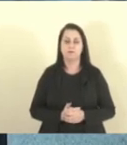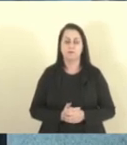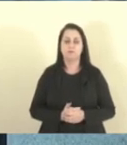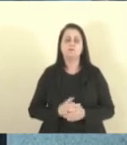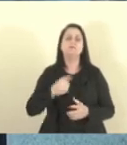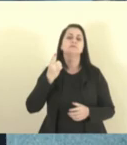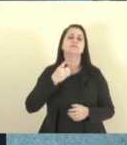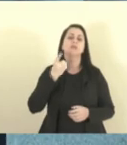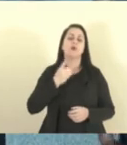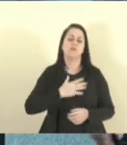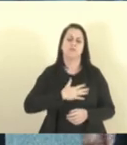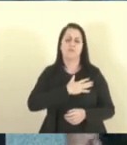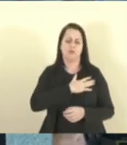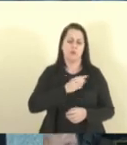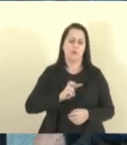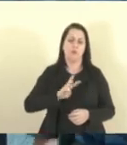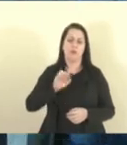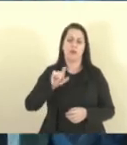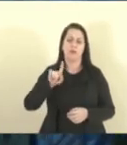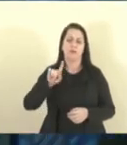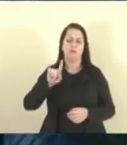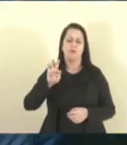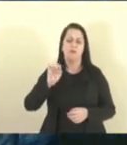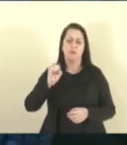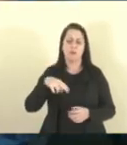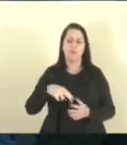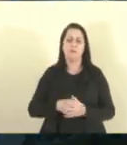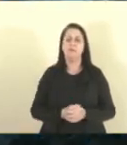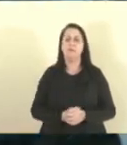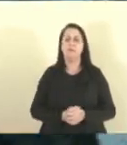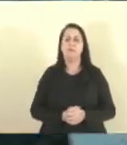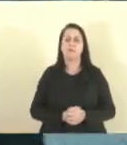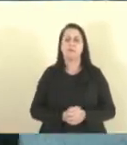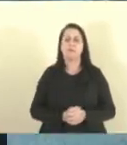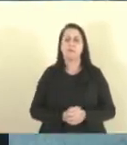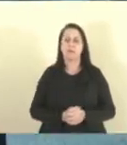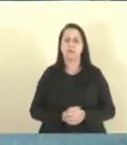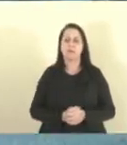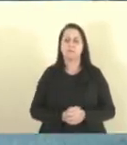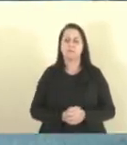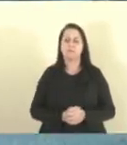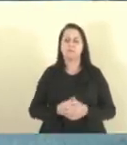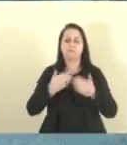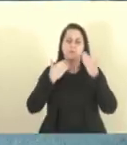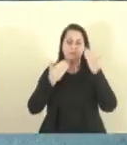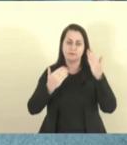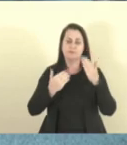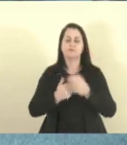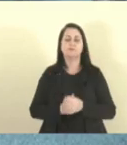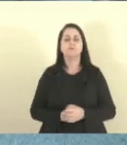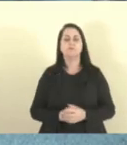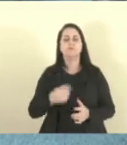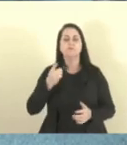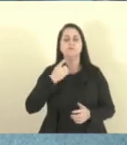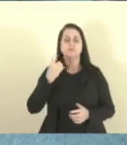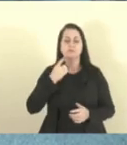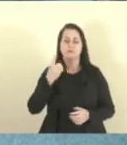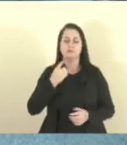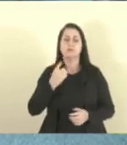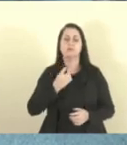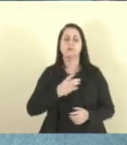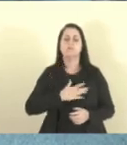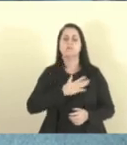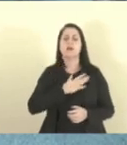Deputado Coronel Wellington, com o relator. Muito obrigado, deputado Coronel Wellington. Deputado Capitão Assunção,